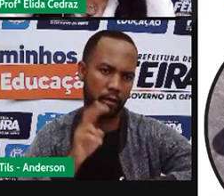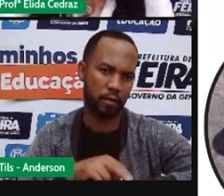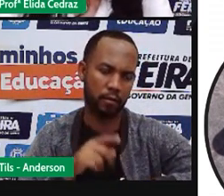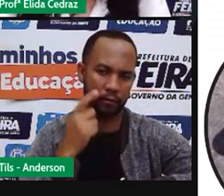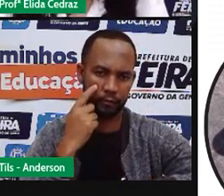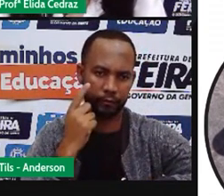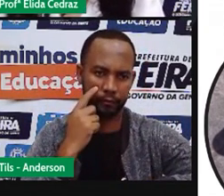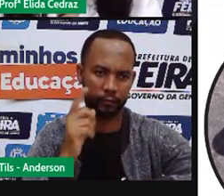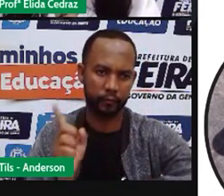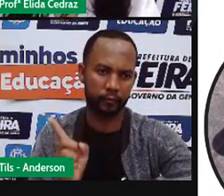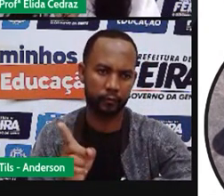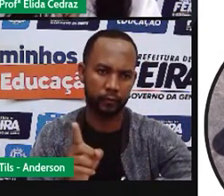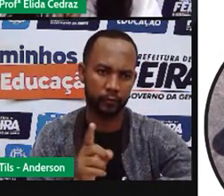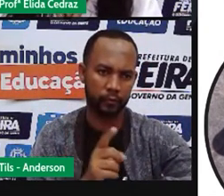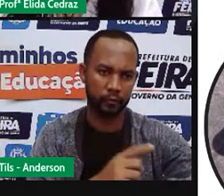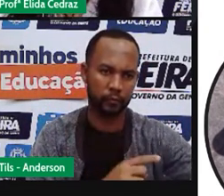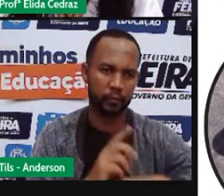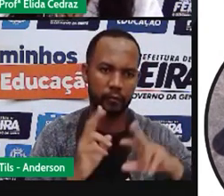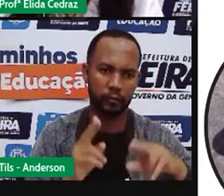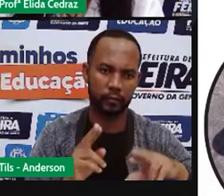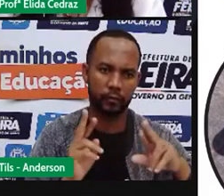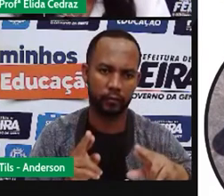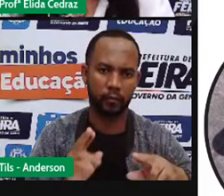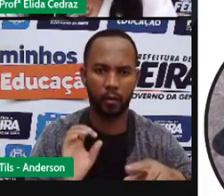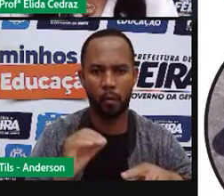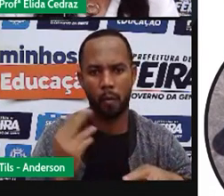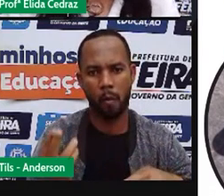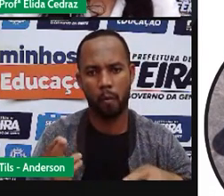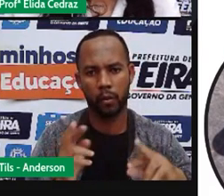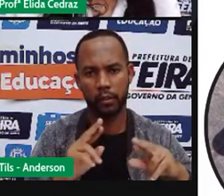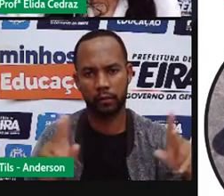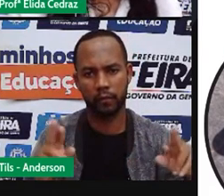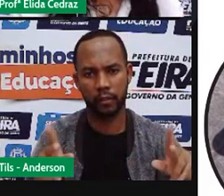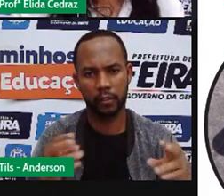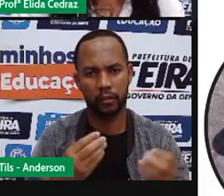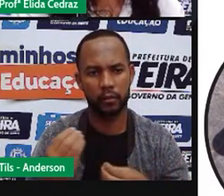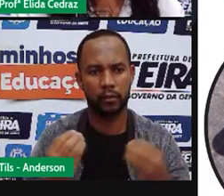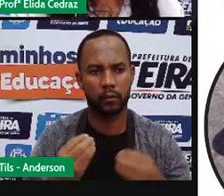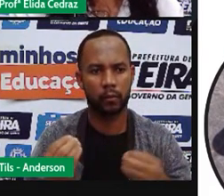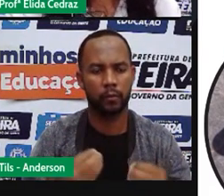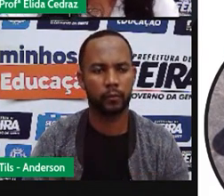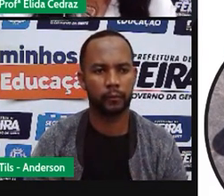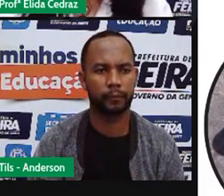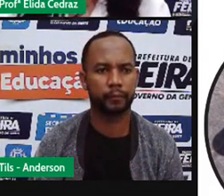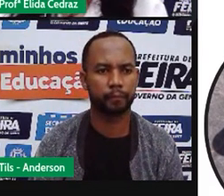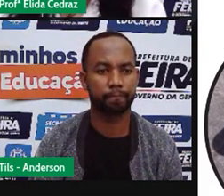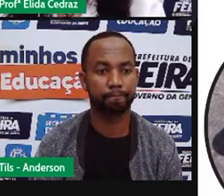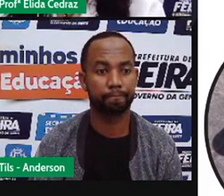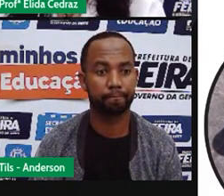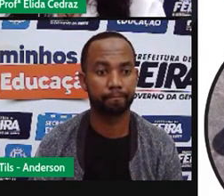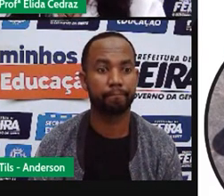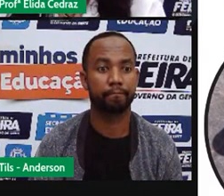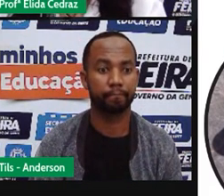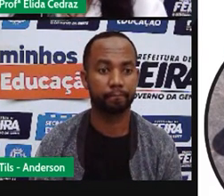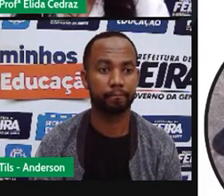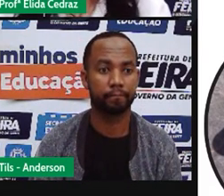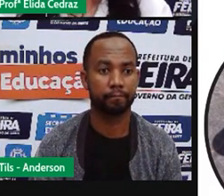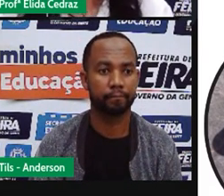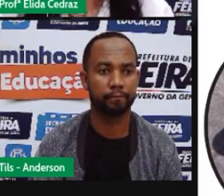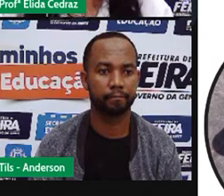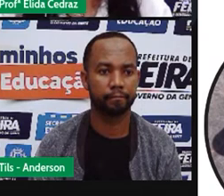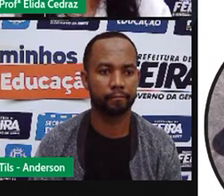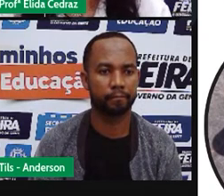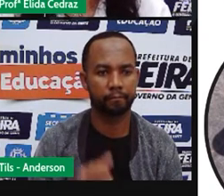sombra será que a sombra estava no mesmo olhar será que a sombra passou para o lado direito ficou do lado esquerdo